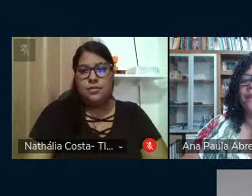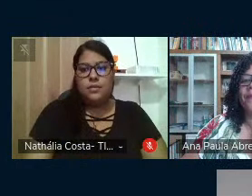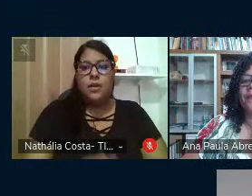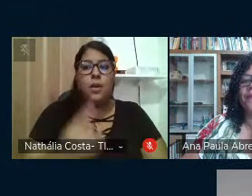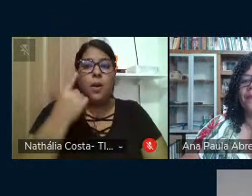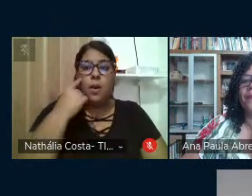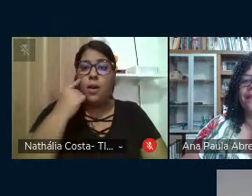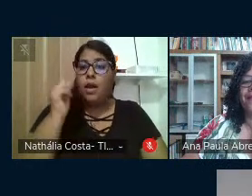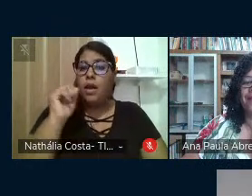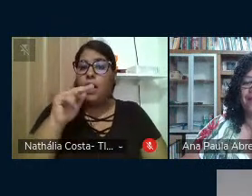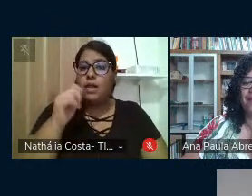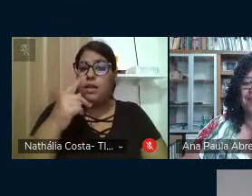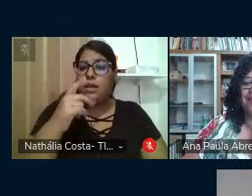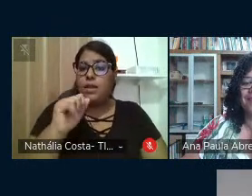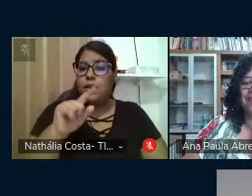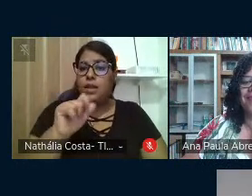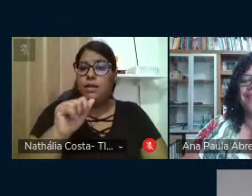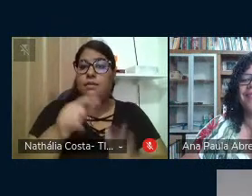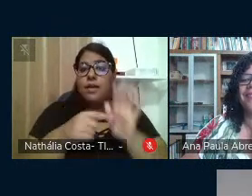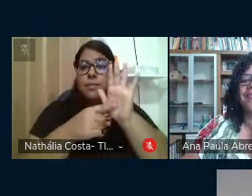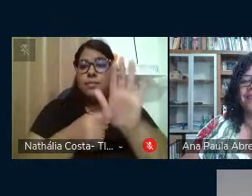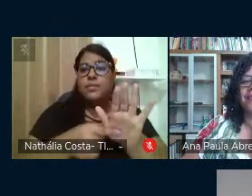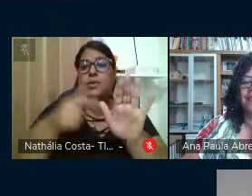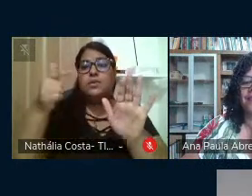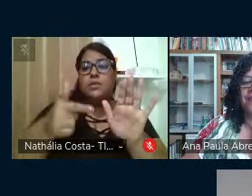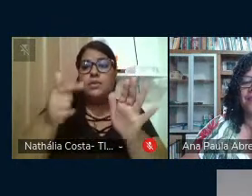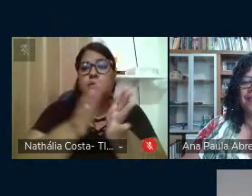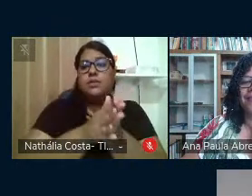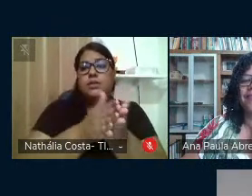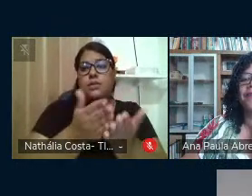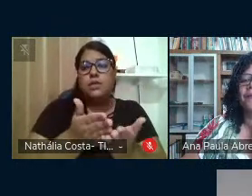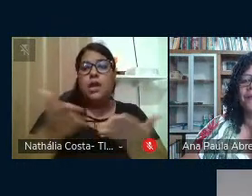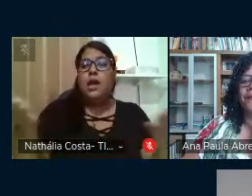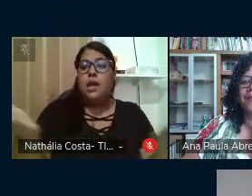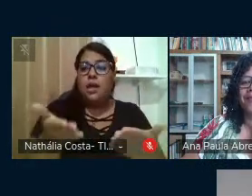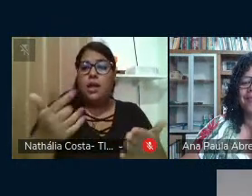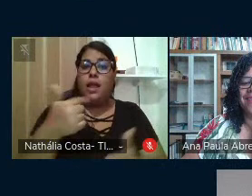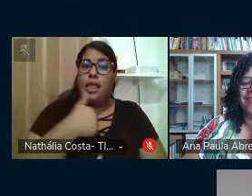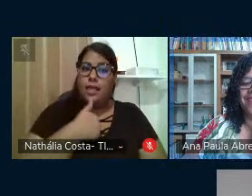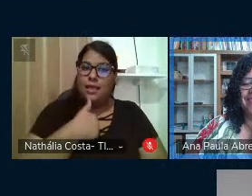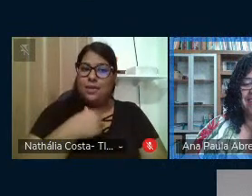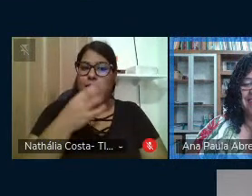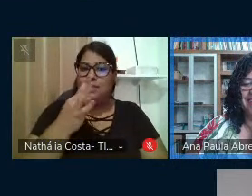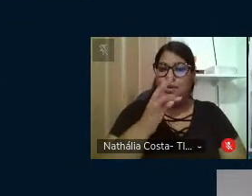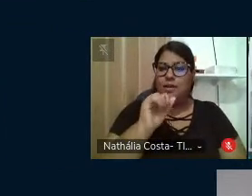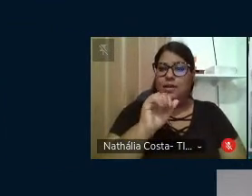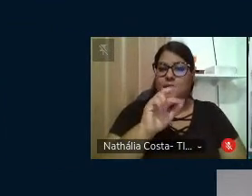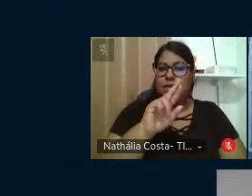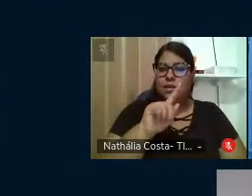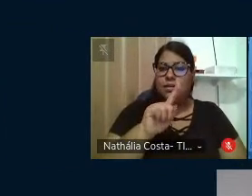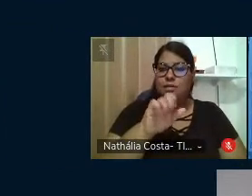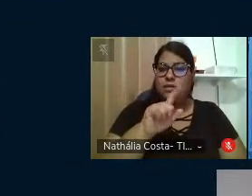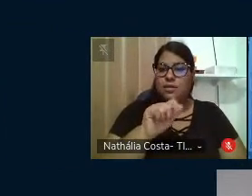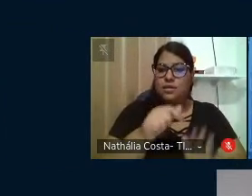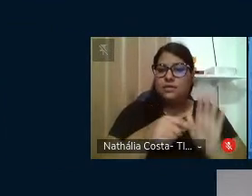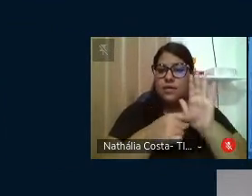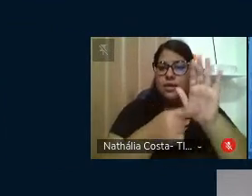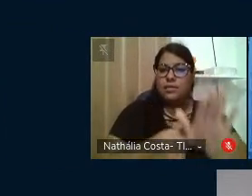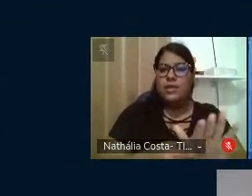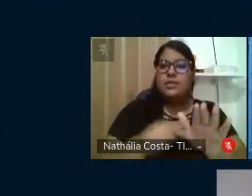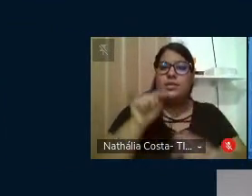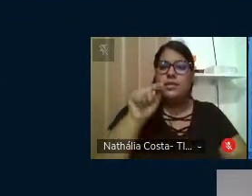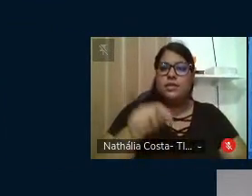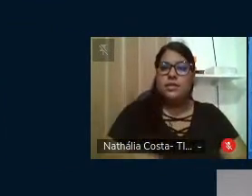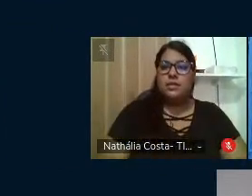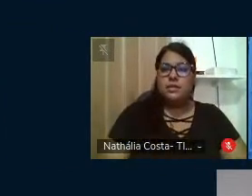Ana Paula vai apresentar o segundo livro, agora eu vou apresentar esse. Está certo? Ah, ok, sem